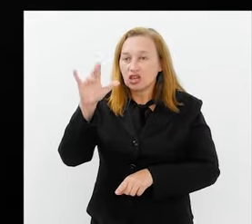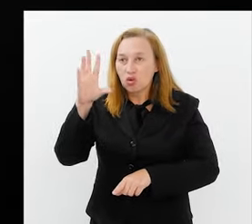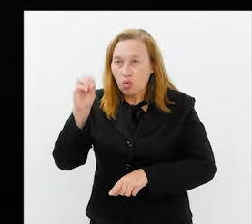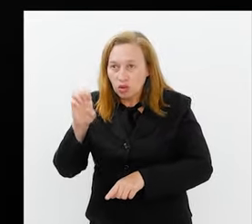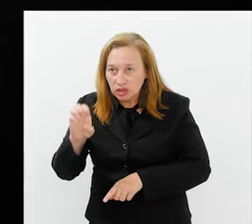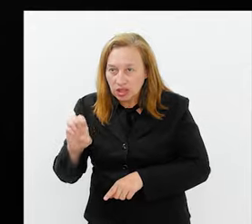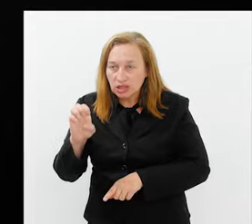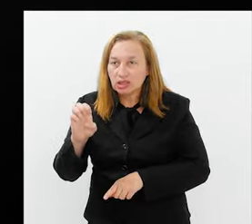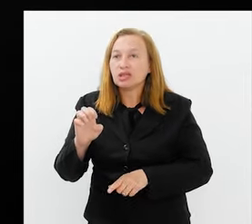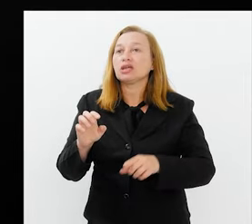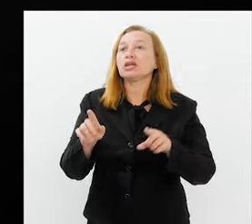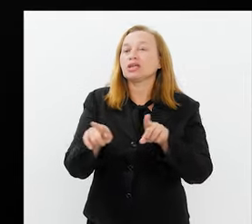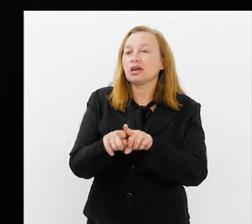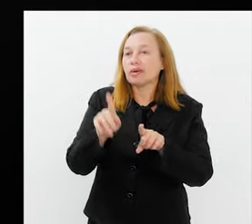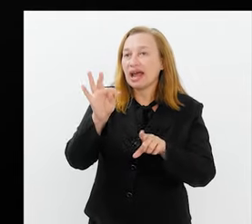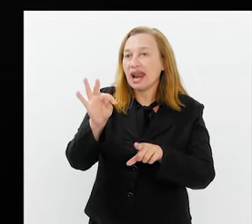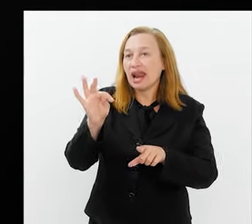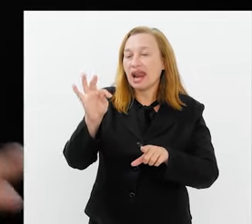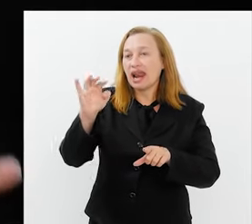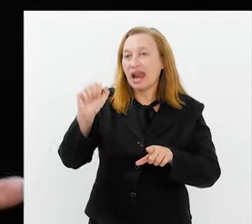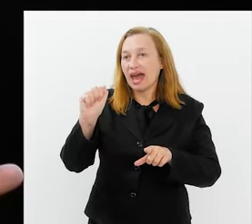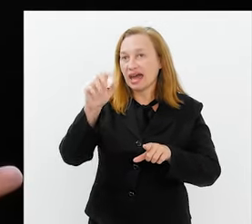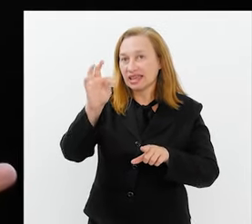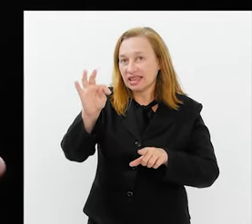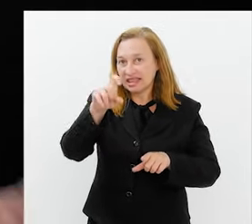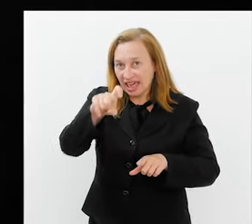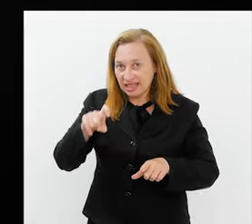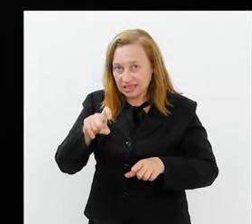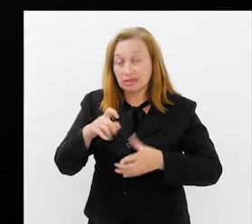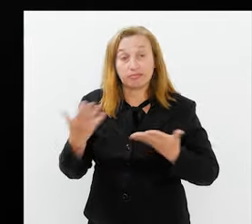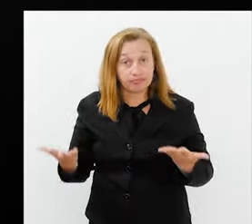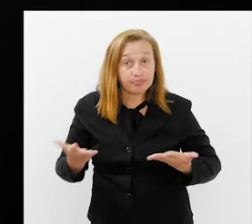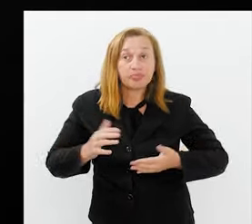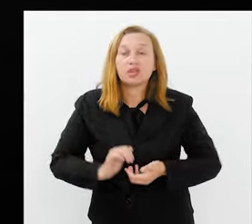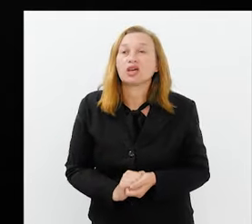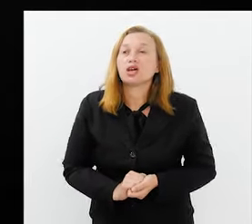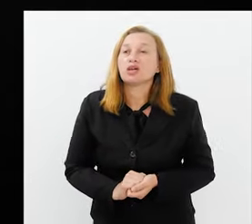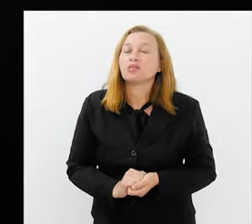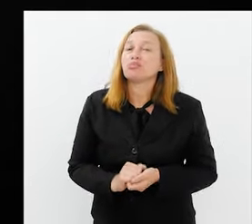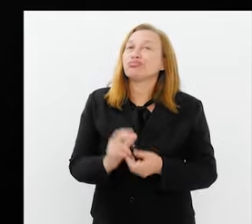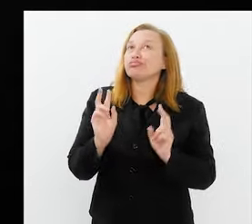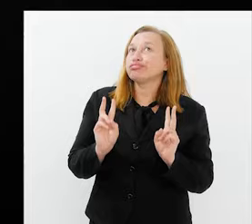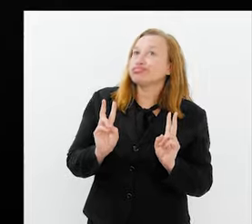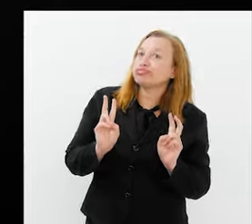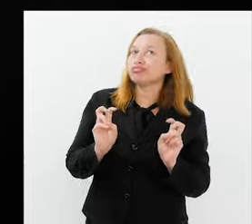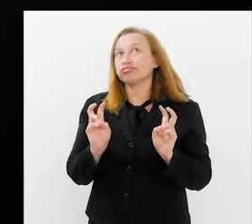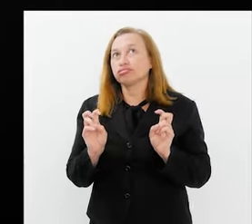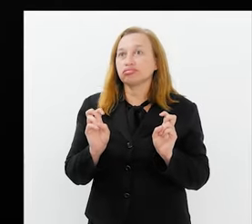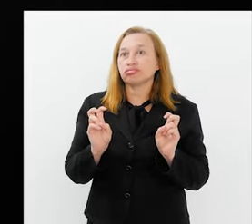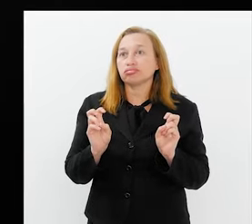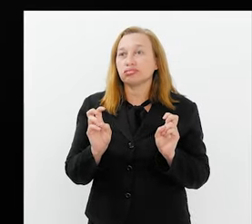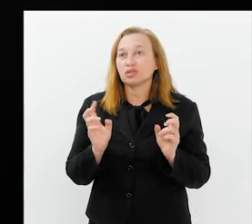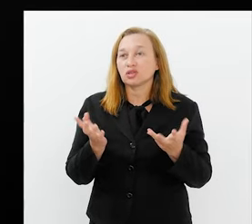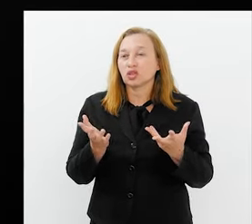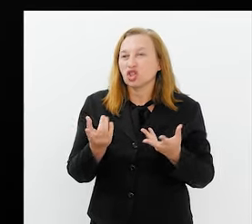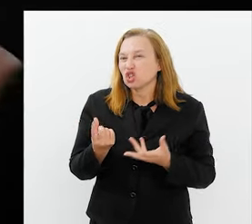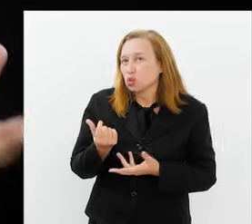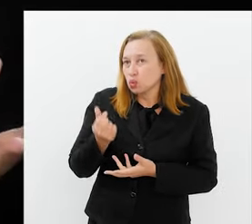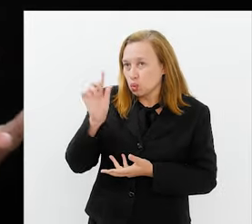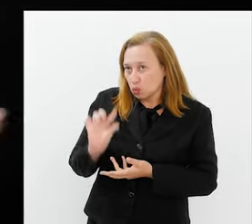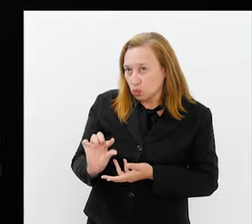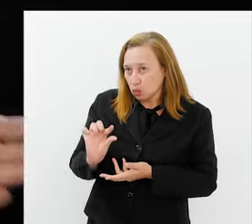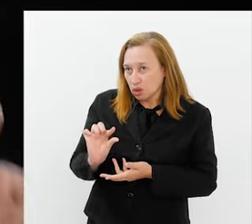realidade da pele humana. E o látex, por questões de